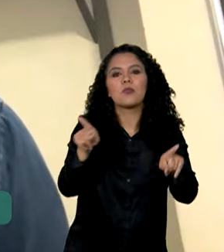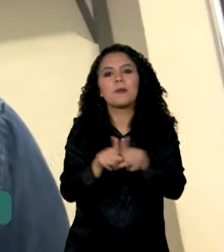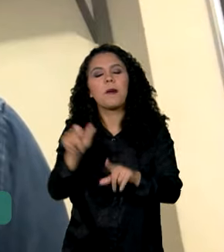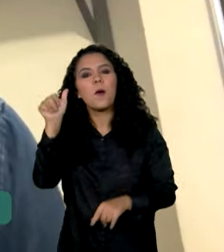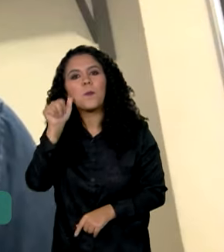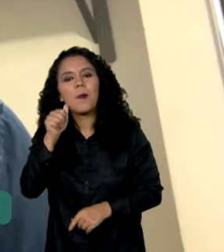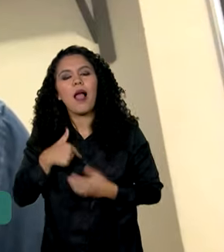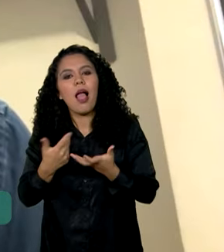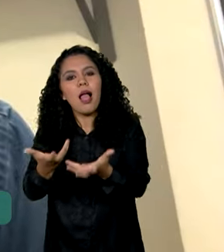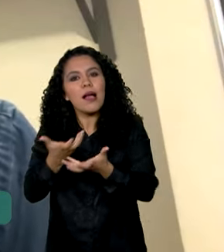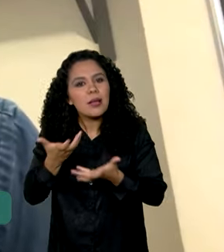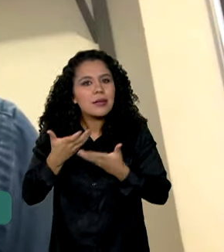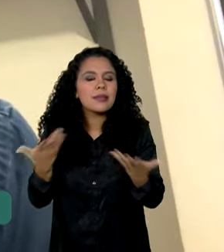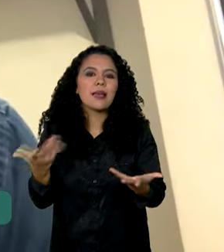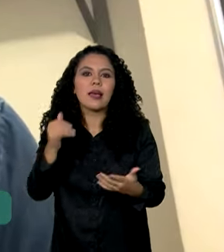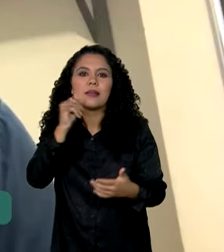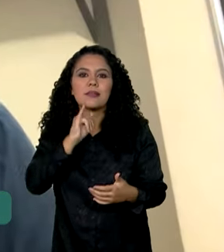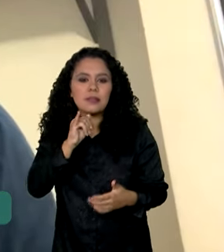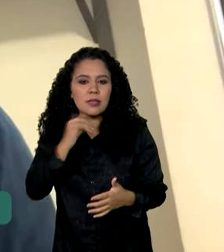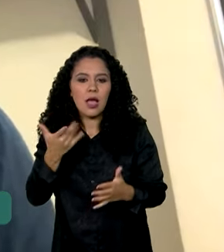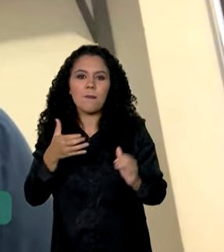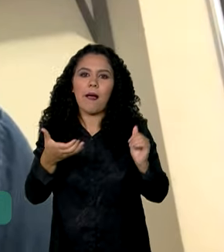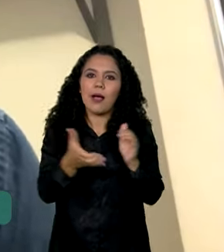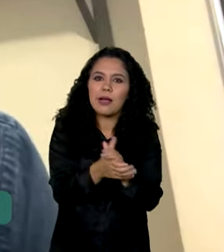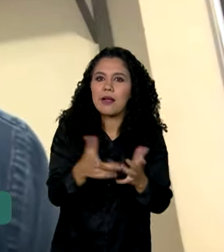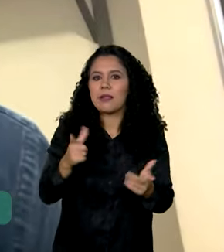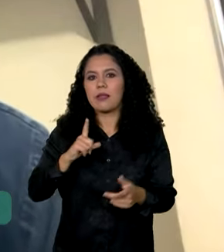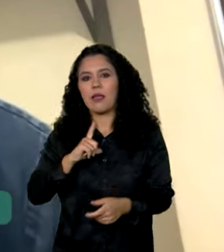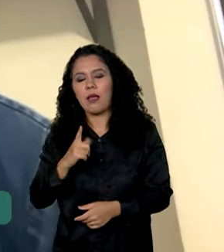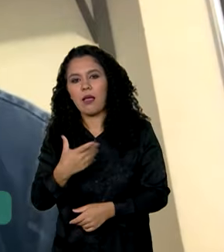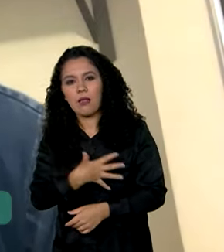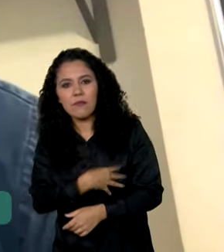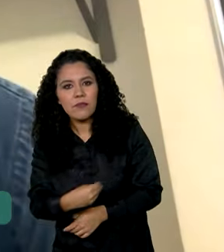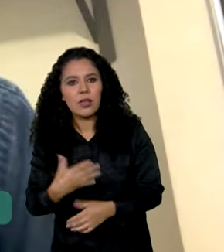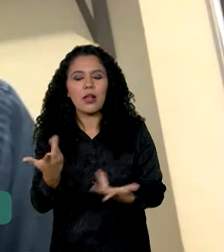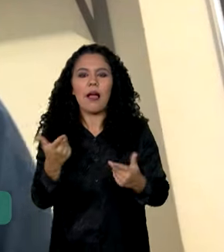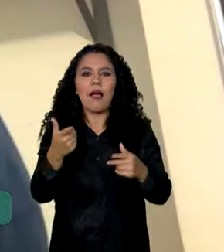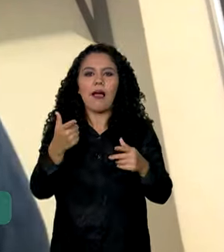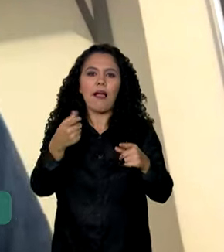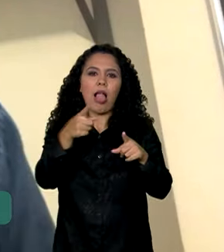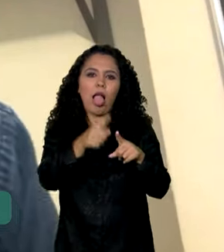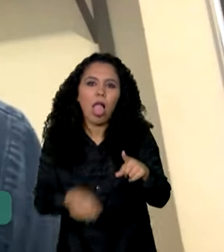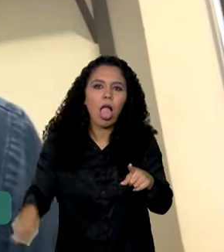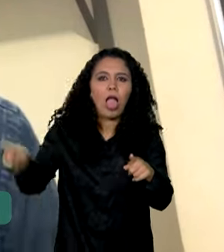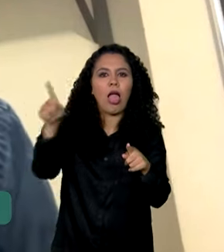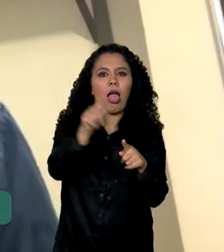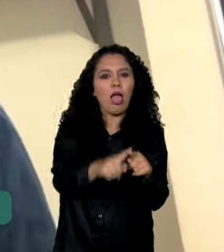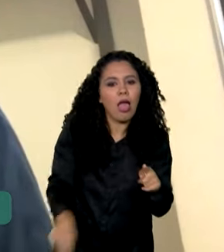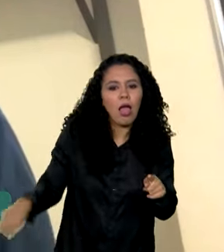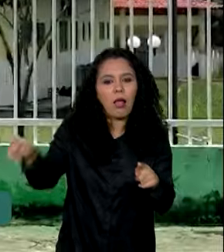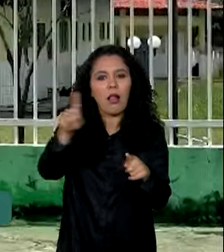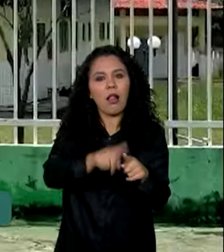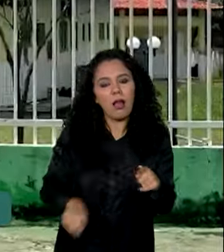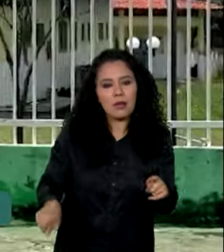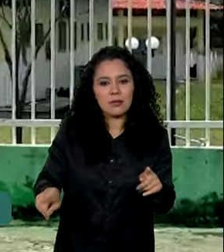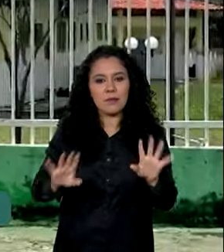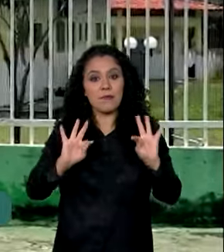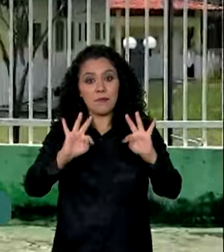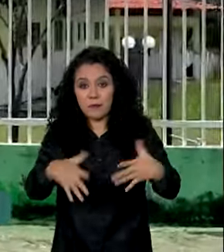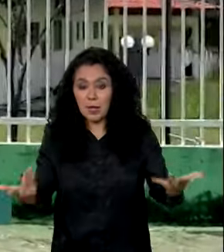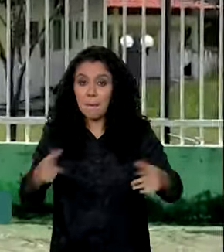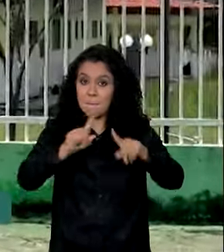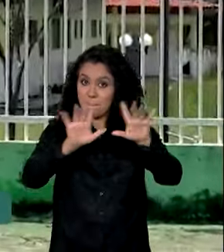arranjar logo um companheiro, ter vários filhos e aí fica aquele ciclo, roupa escola, etc. A